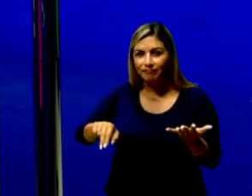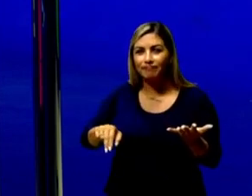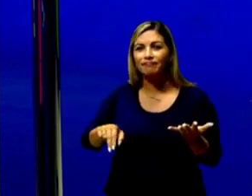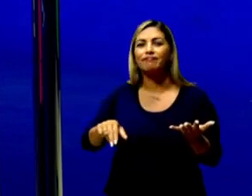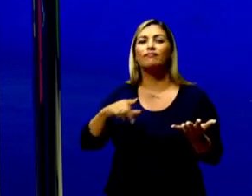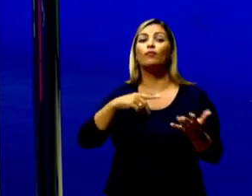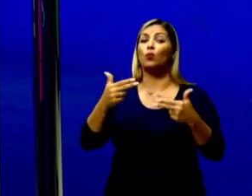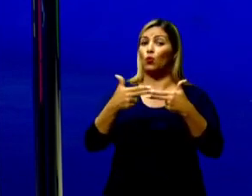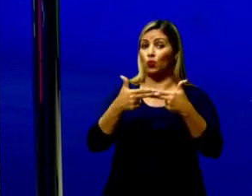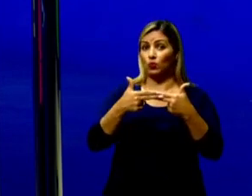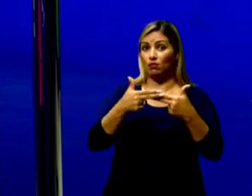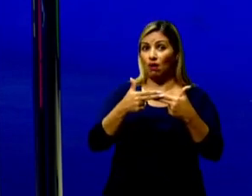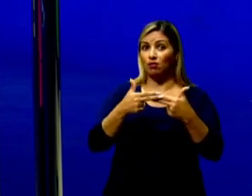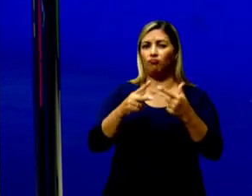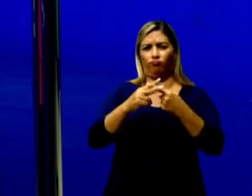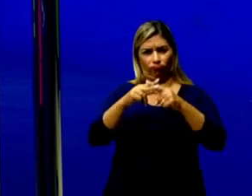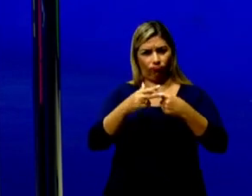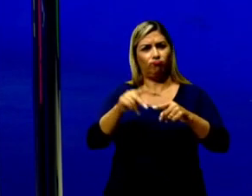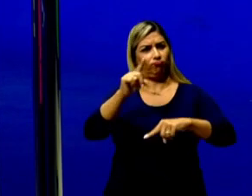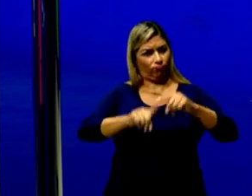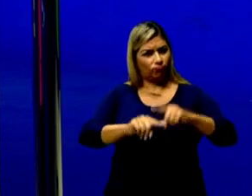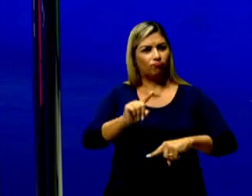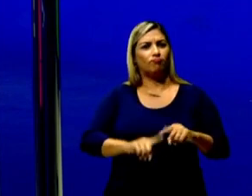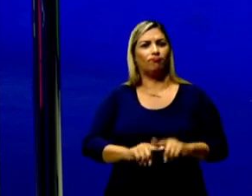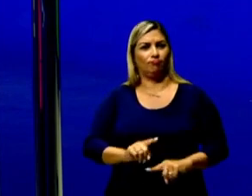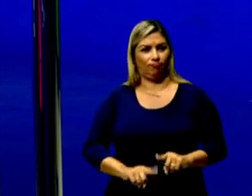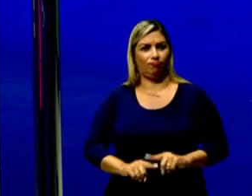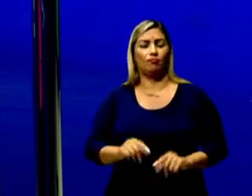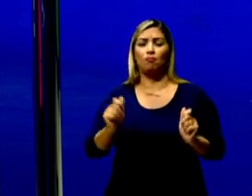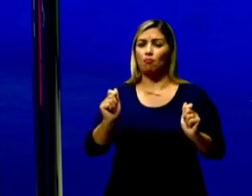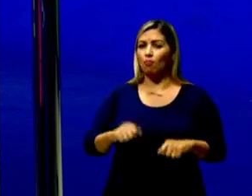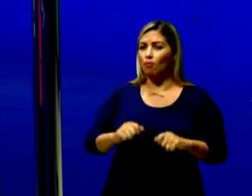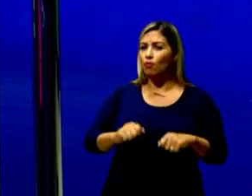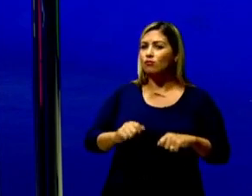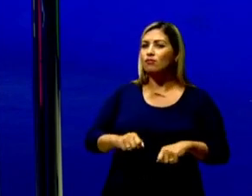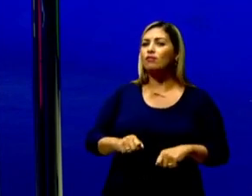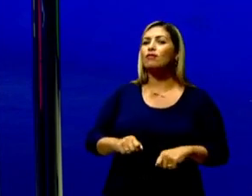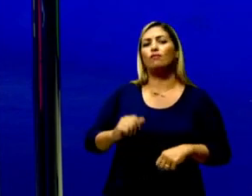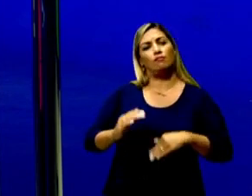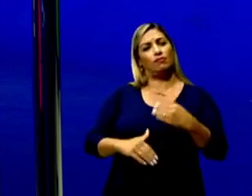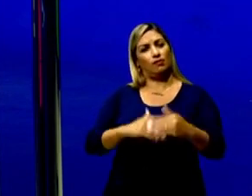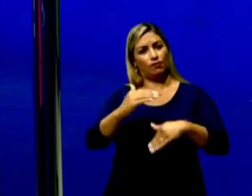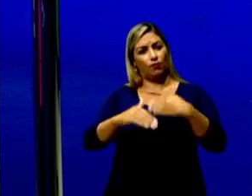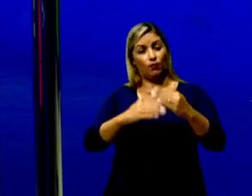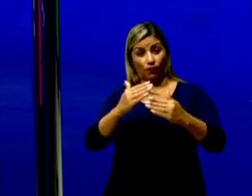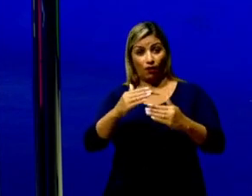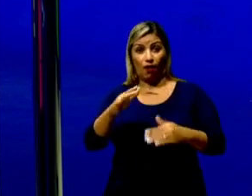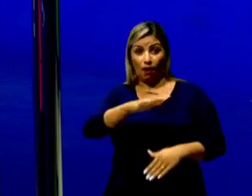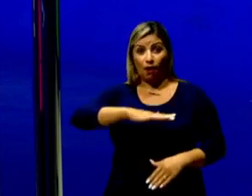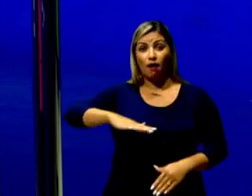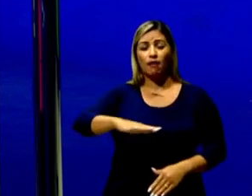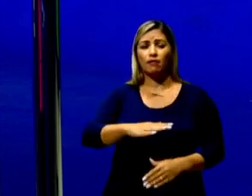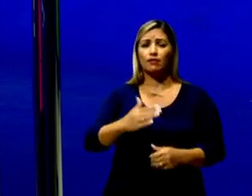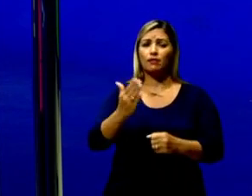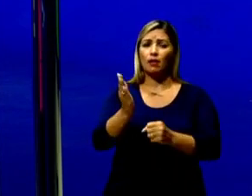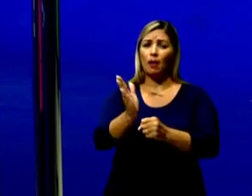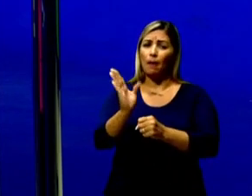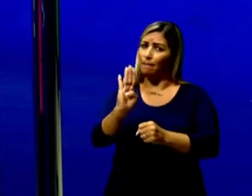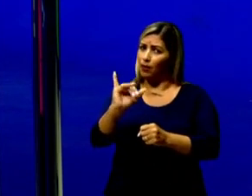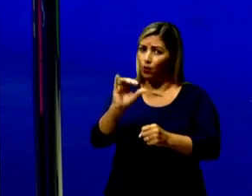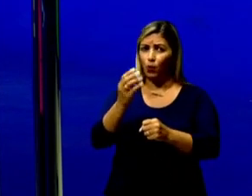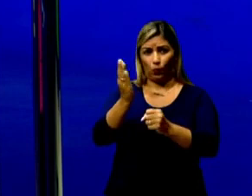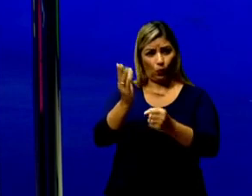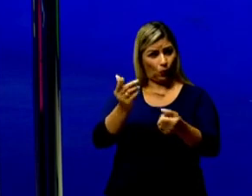utilizadas ferramentas. Que foram possíveis graças ao desenvolvimento de áreas da bioquímica, por